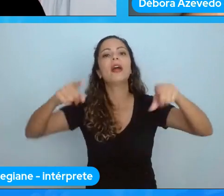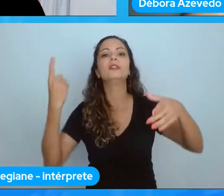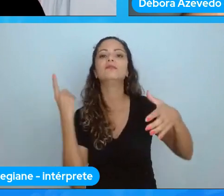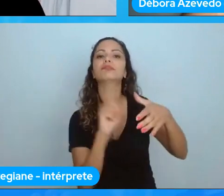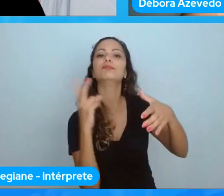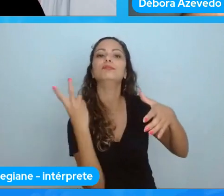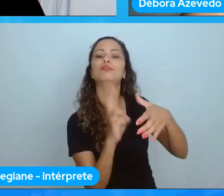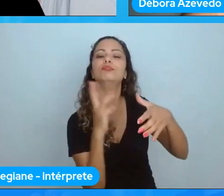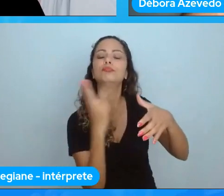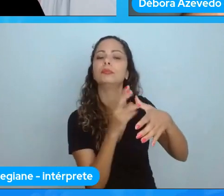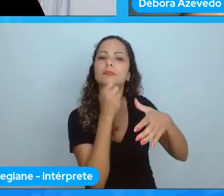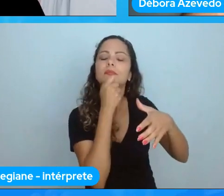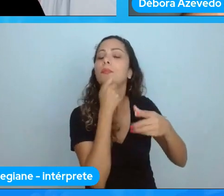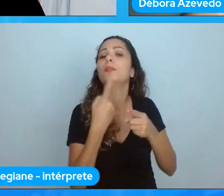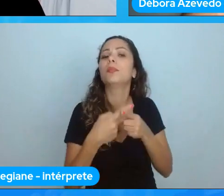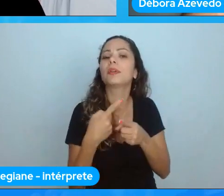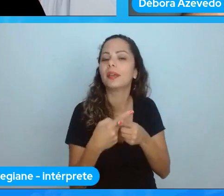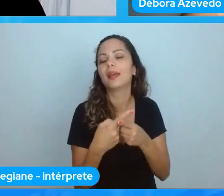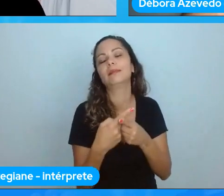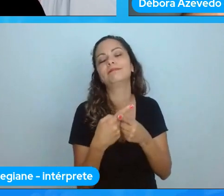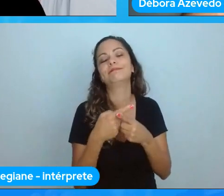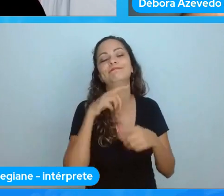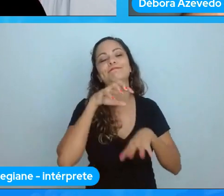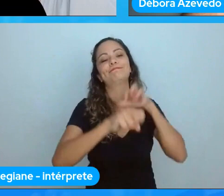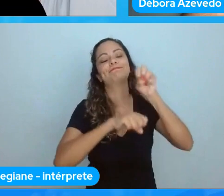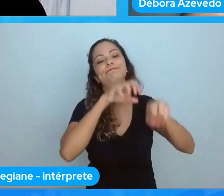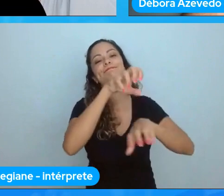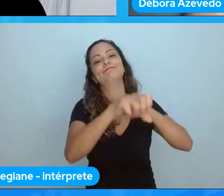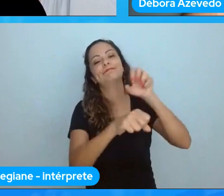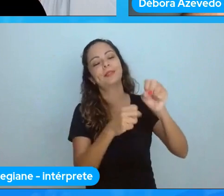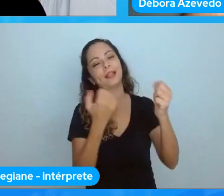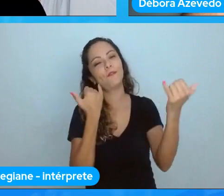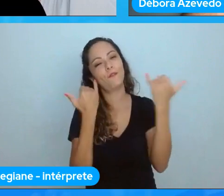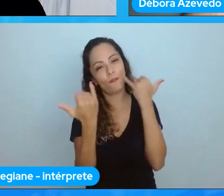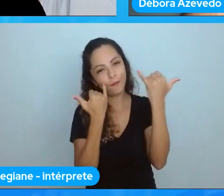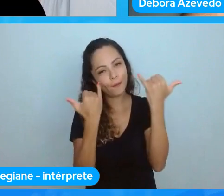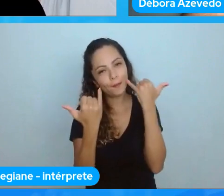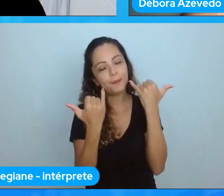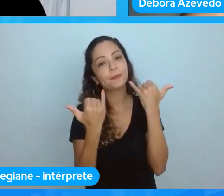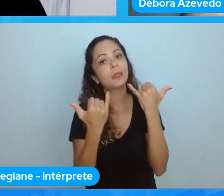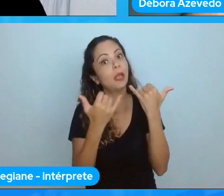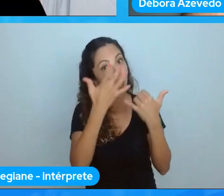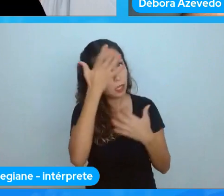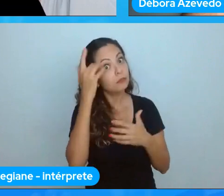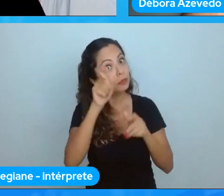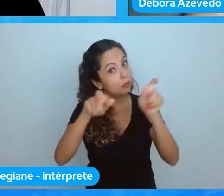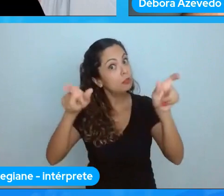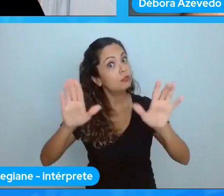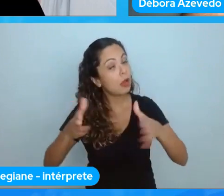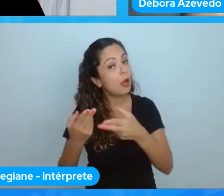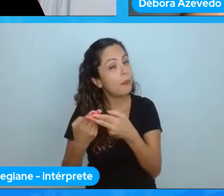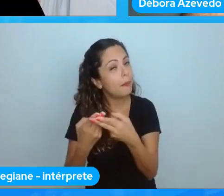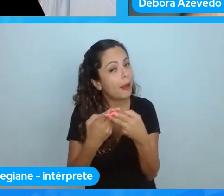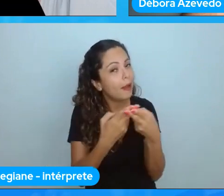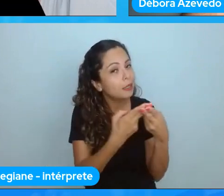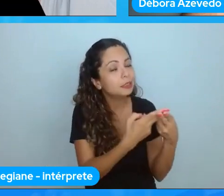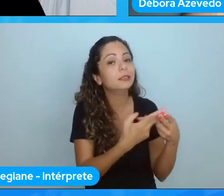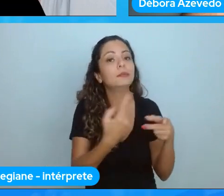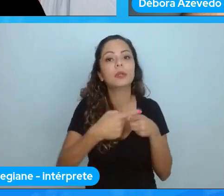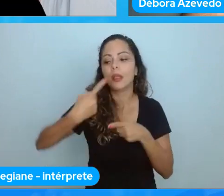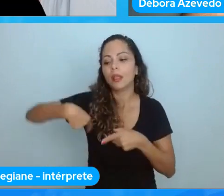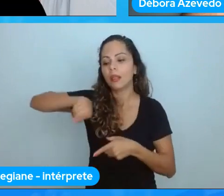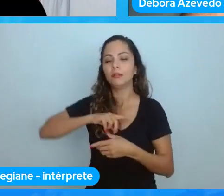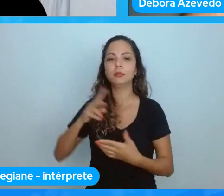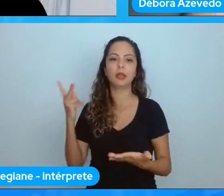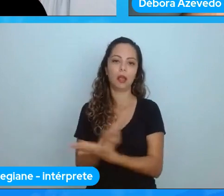e foi muita gente paciente foram pessoas pacientes que não precisavam ser pacientes porque a gente estava fazendo umas coisas erradas e